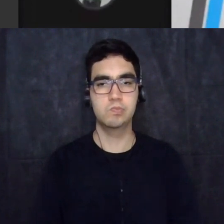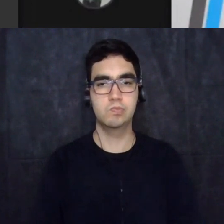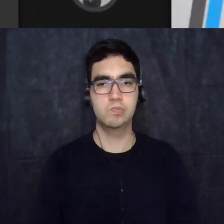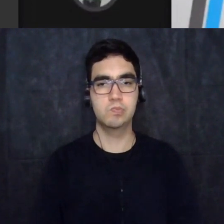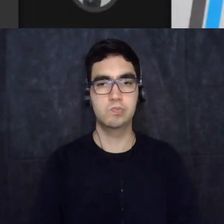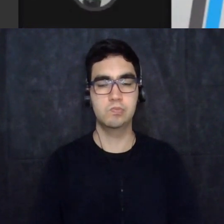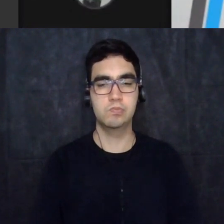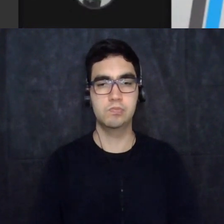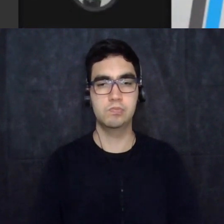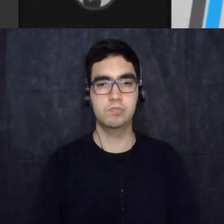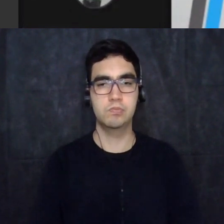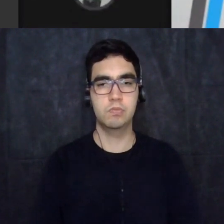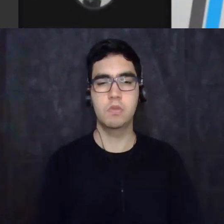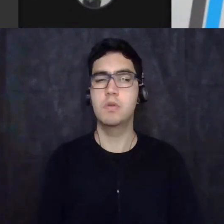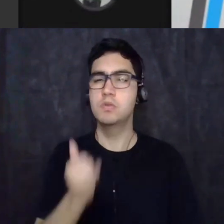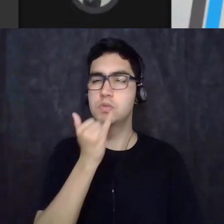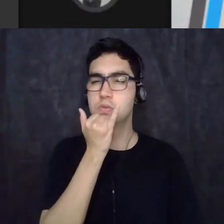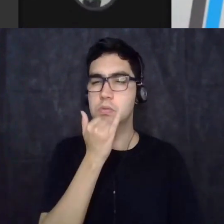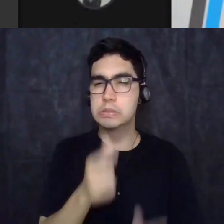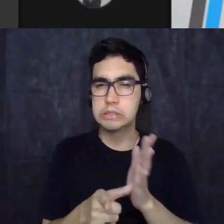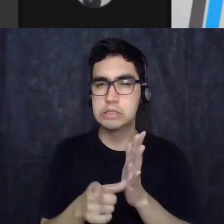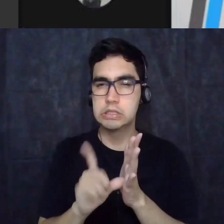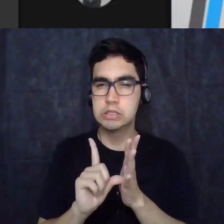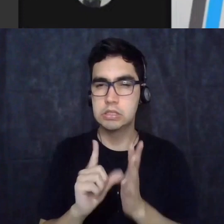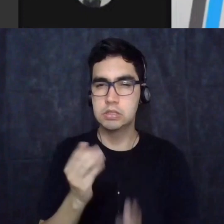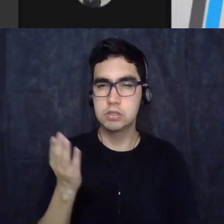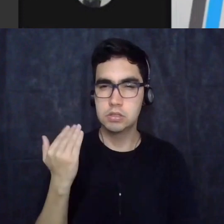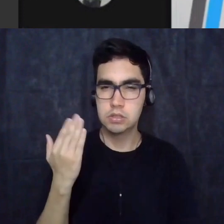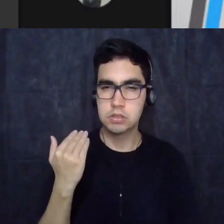Desculpa, só volte o próximo, o anterior.